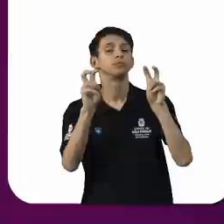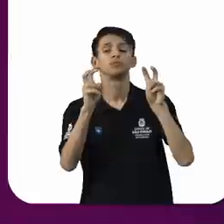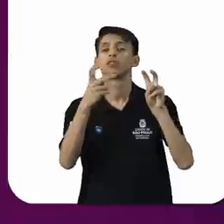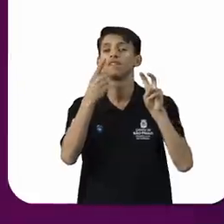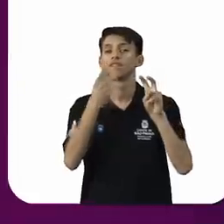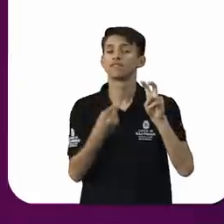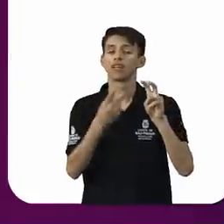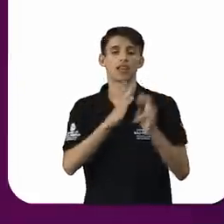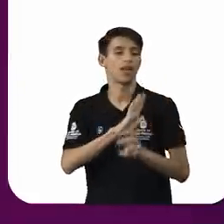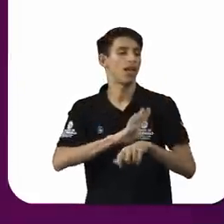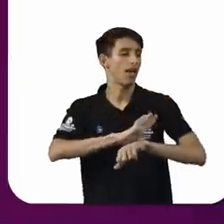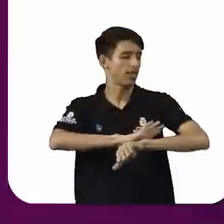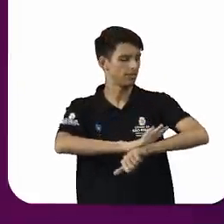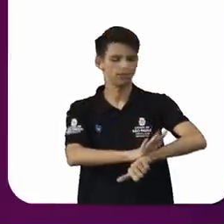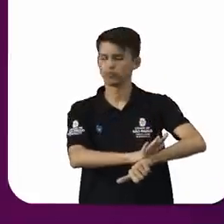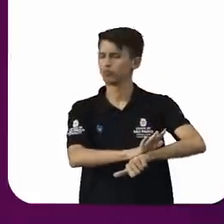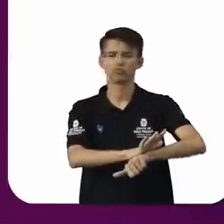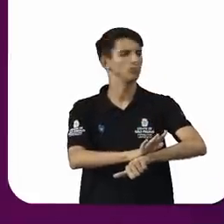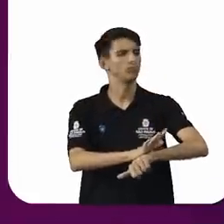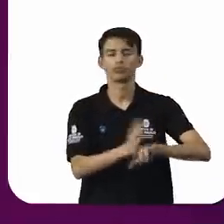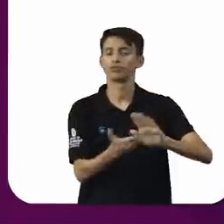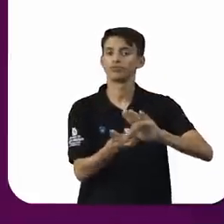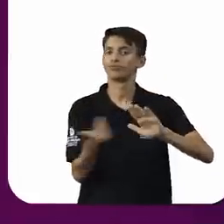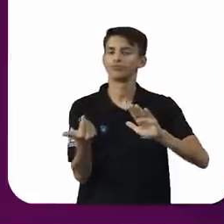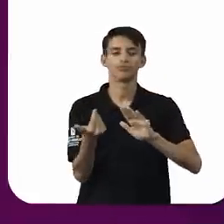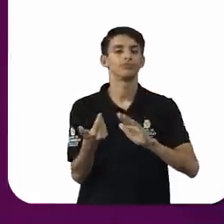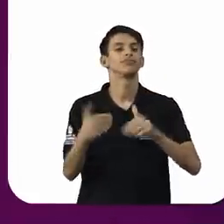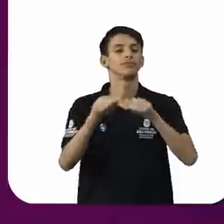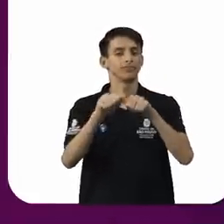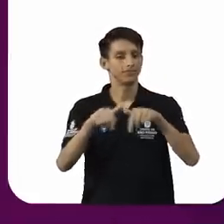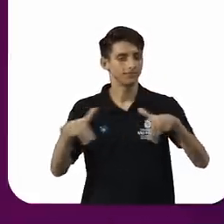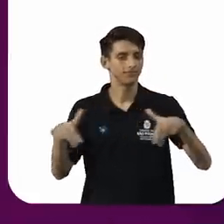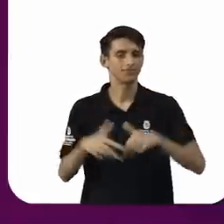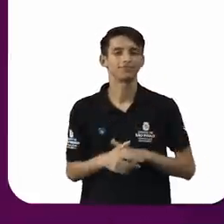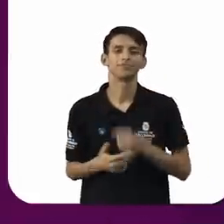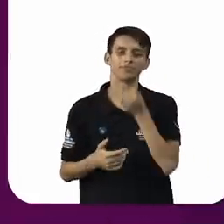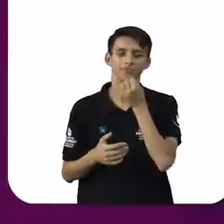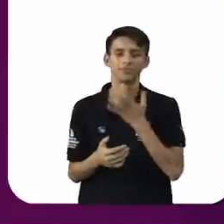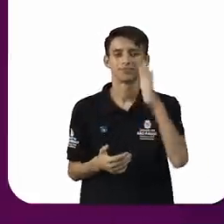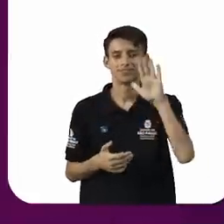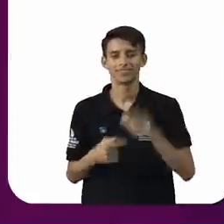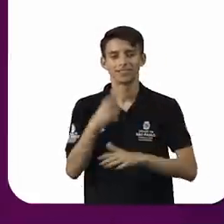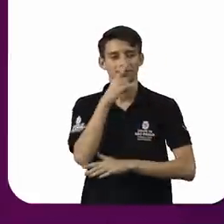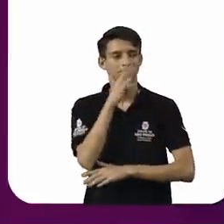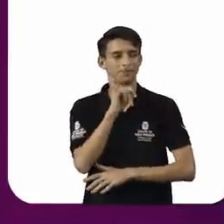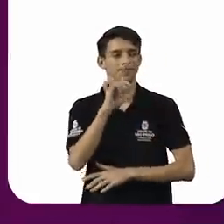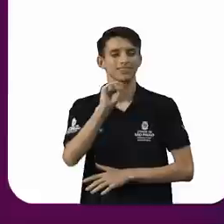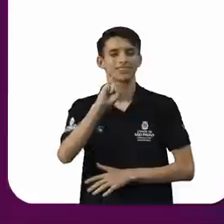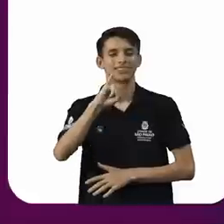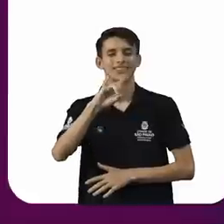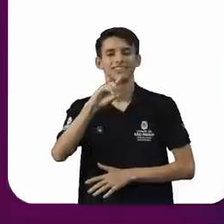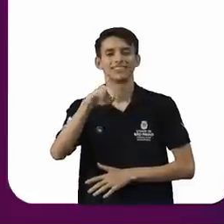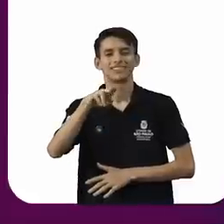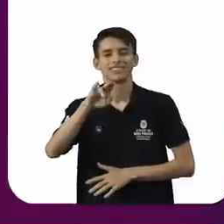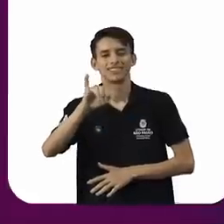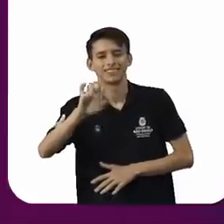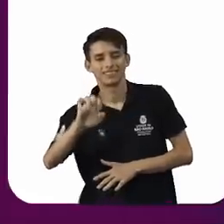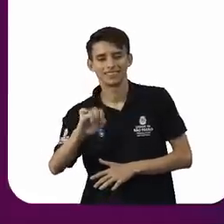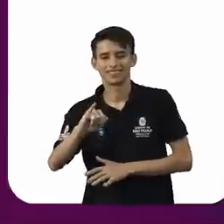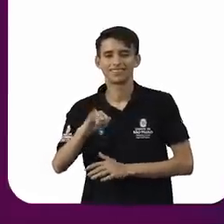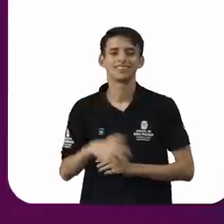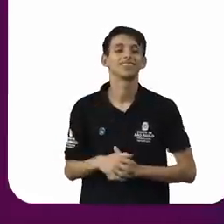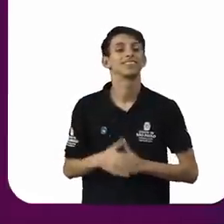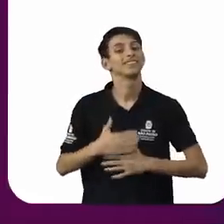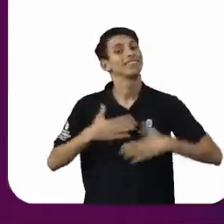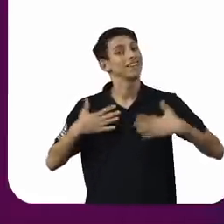antirracistas e diversidade. Muito boa tarde, Pai Sidney. Boa tarde, Fernanda. Que